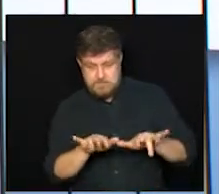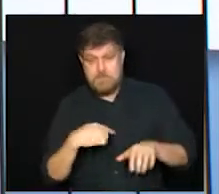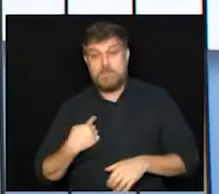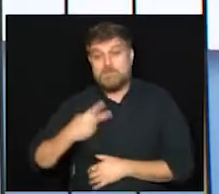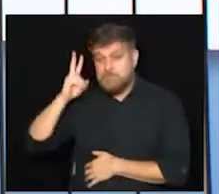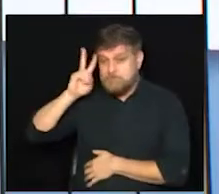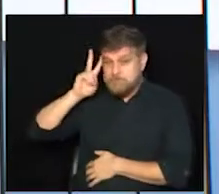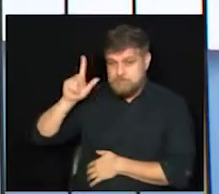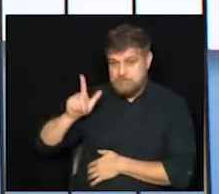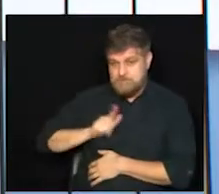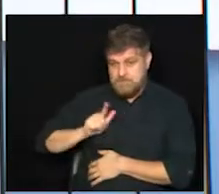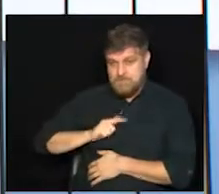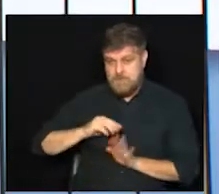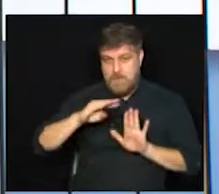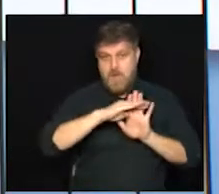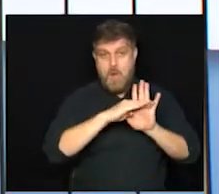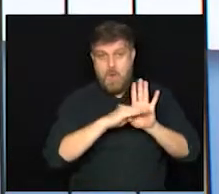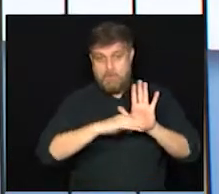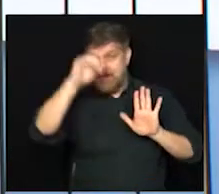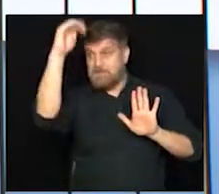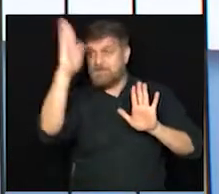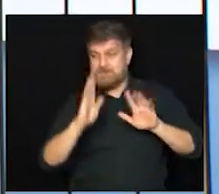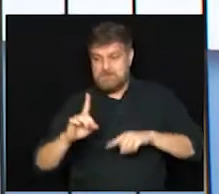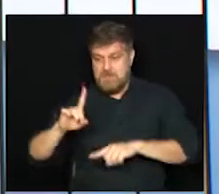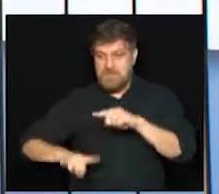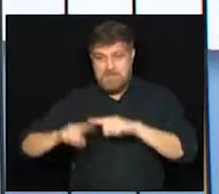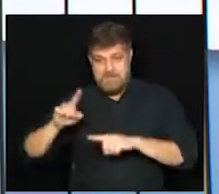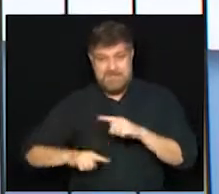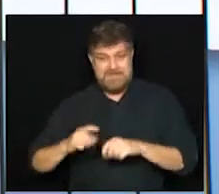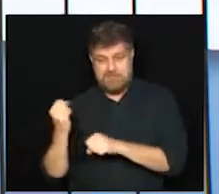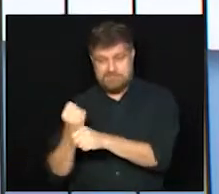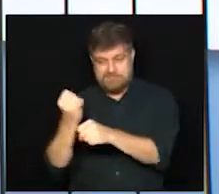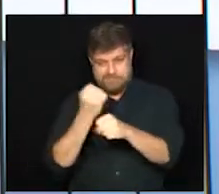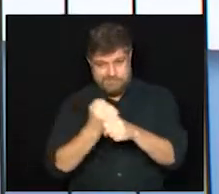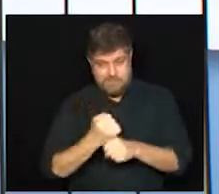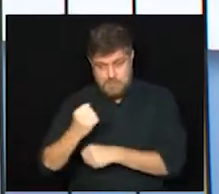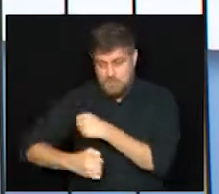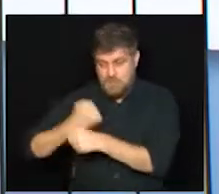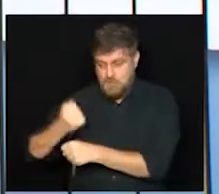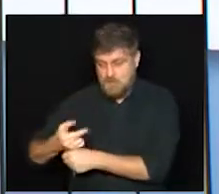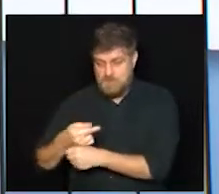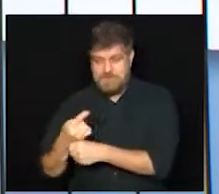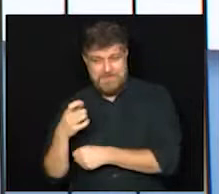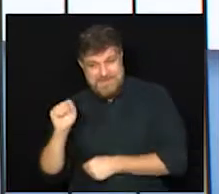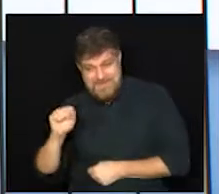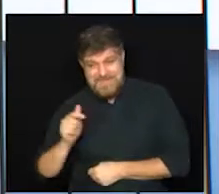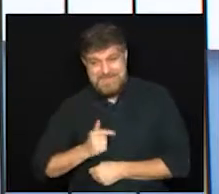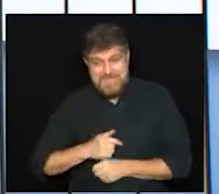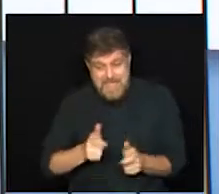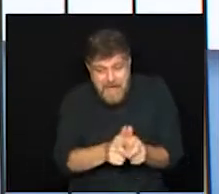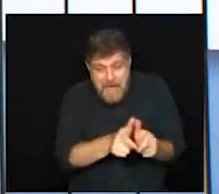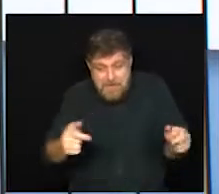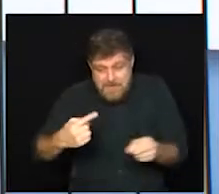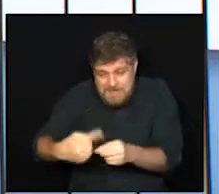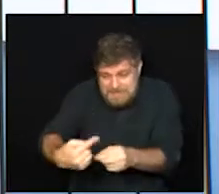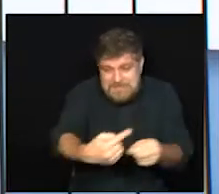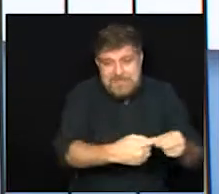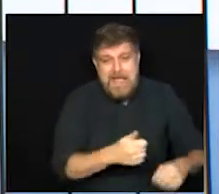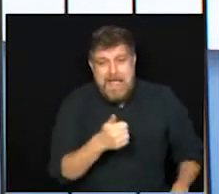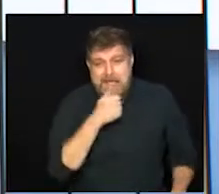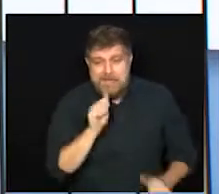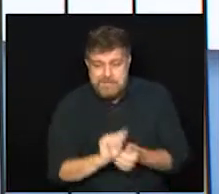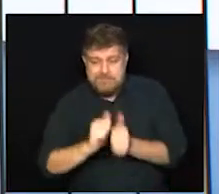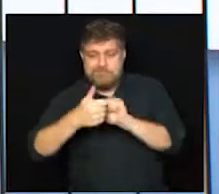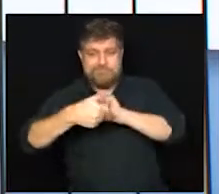lembra que nós temos o Plano Nacional de Resíduos Sólidos de 2010 e que a maioria dos municípios ainda tem que se